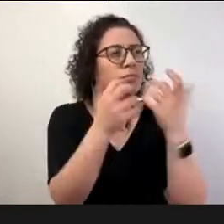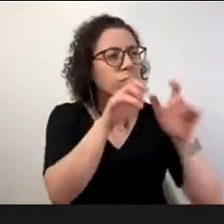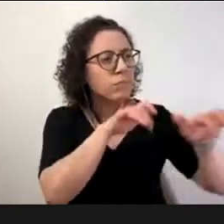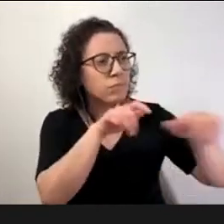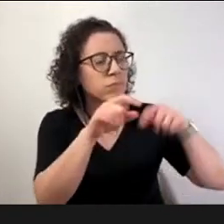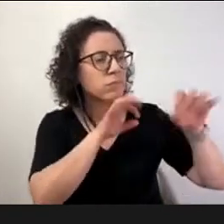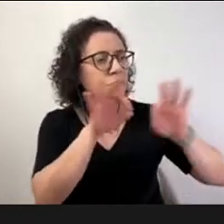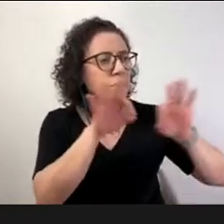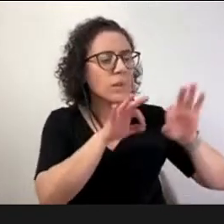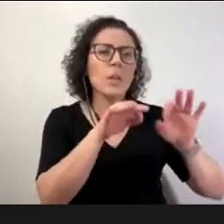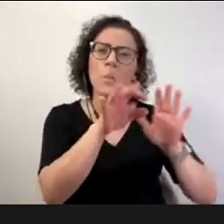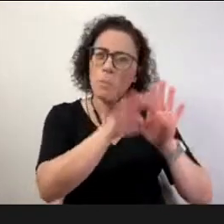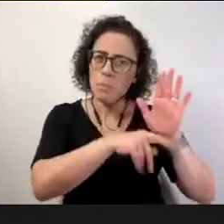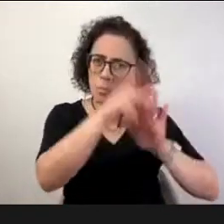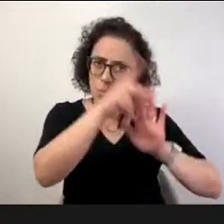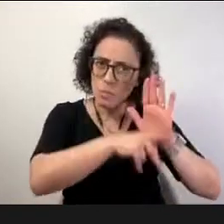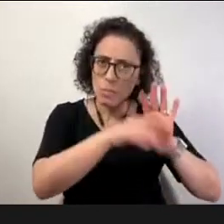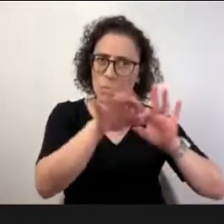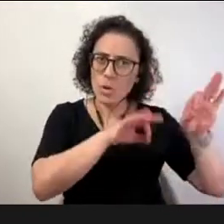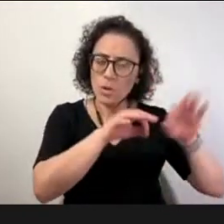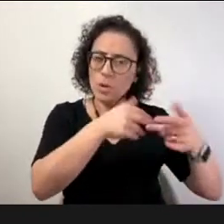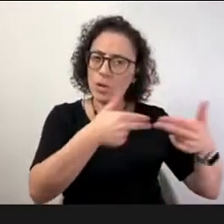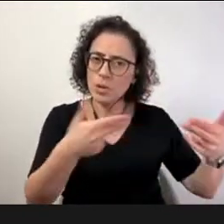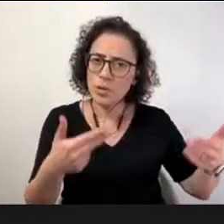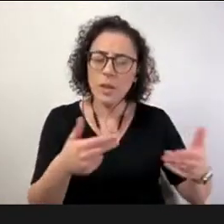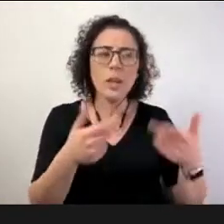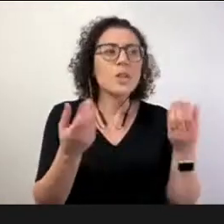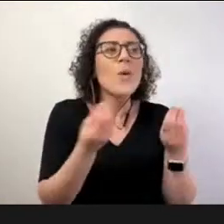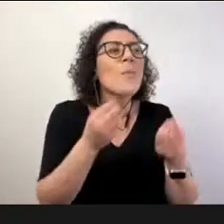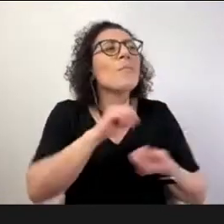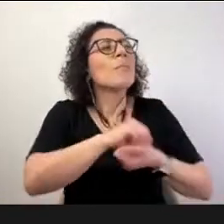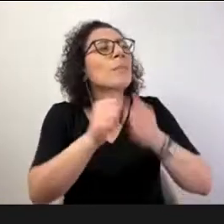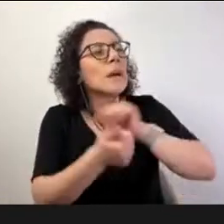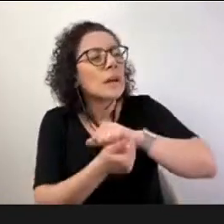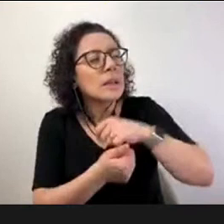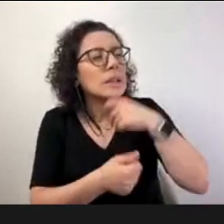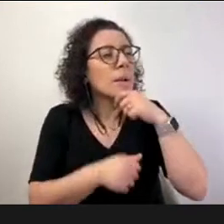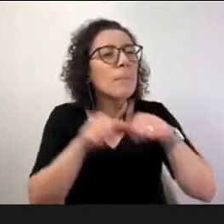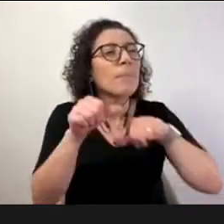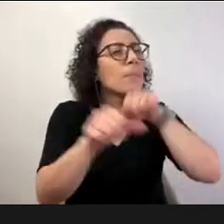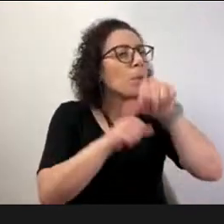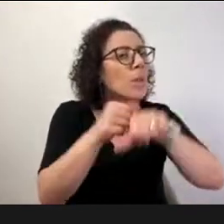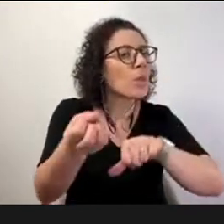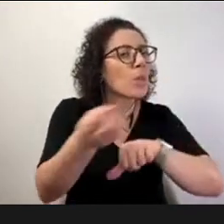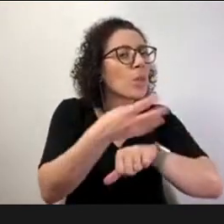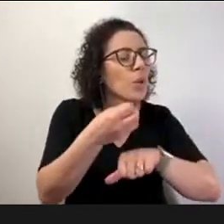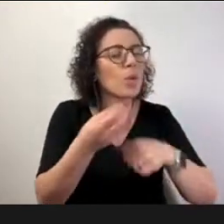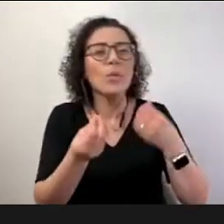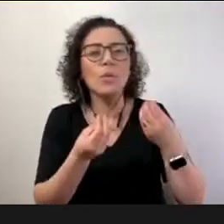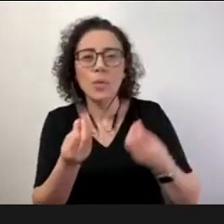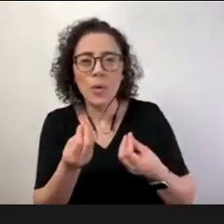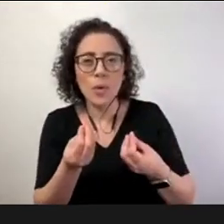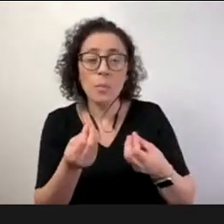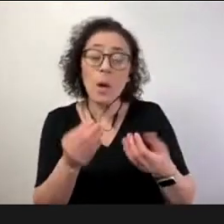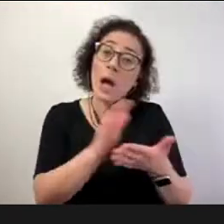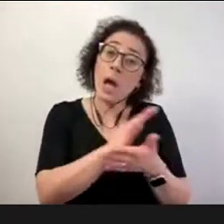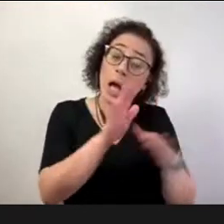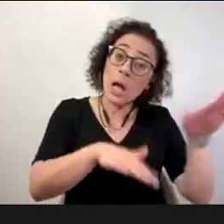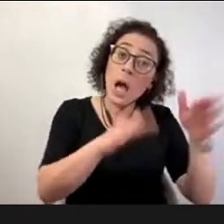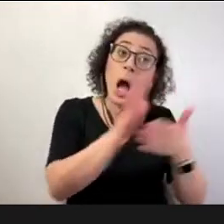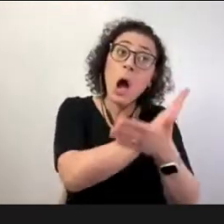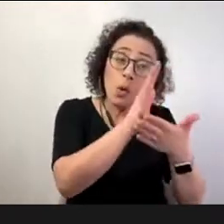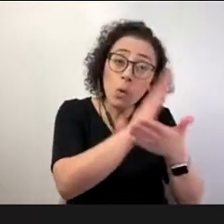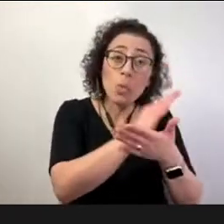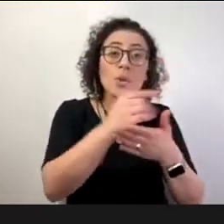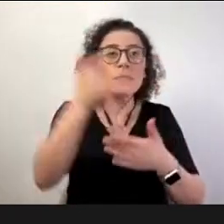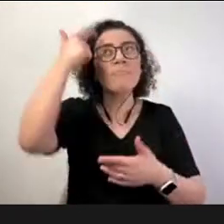projetos então tem projetos que olham mais para a sala de aula e mobilizam os projetos reais tem projetos que se põem a olhar para o futuro e que futuro a gente deseja e como a